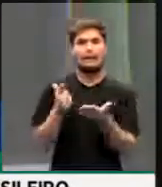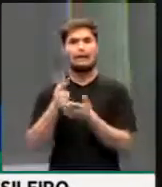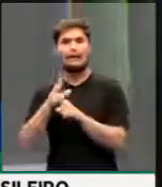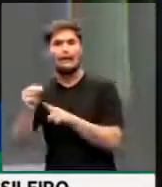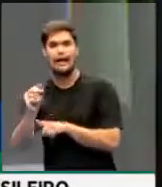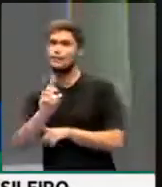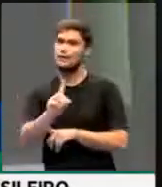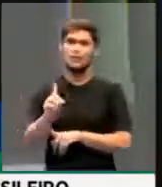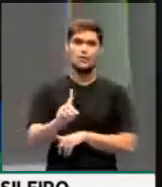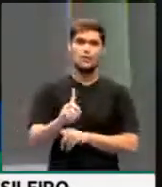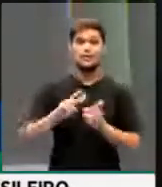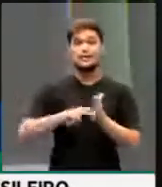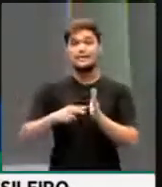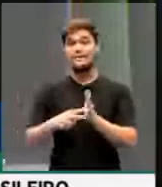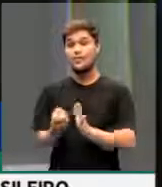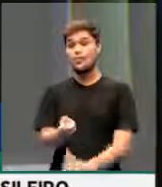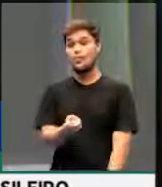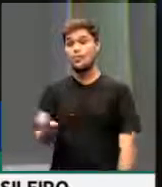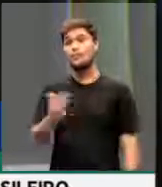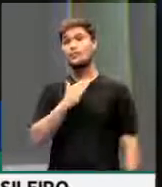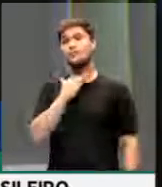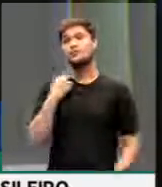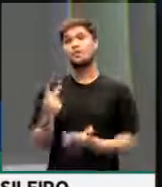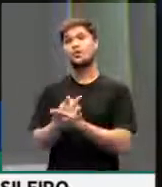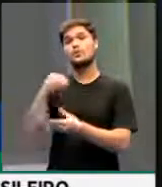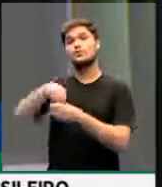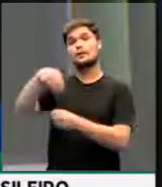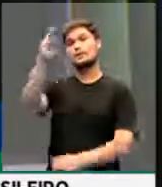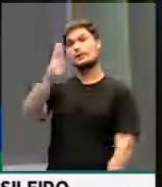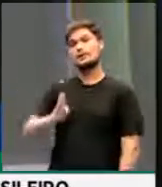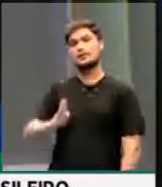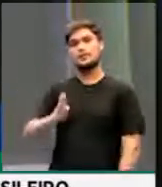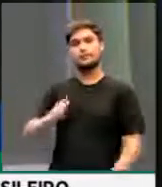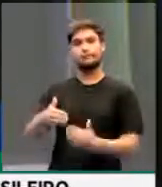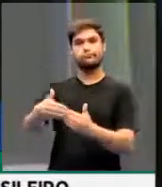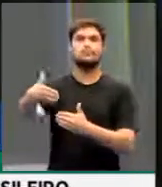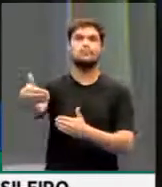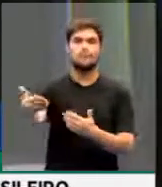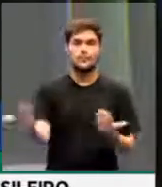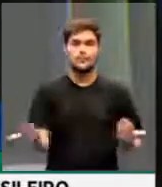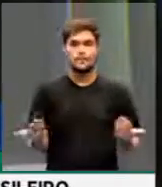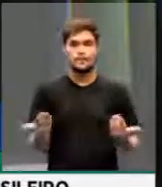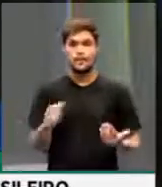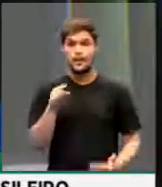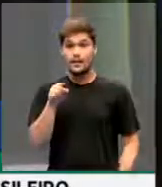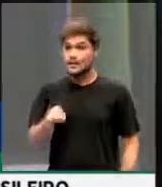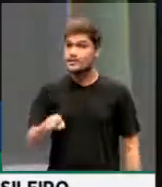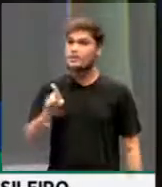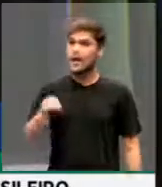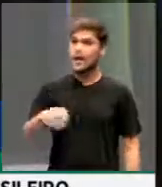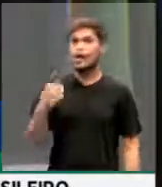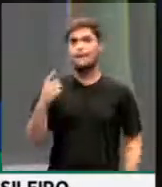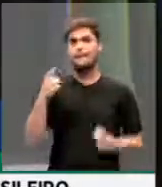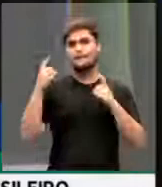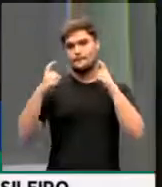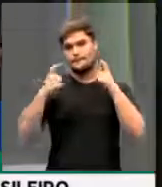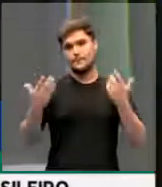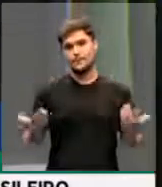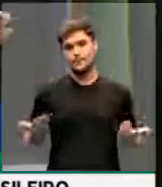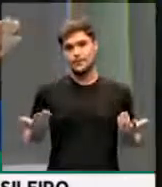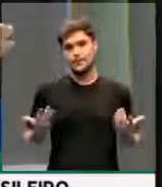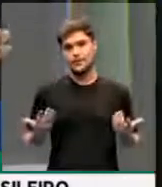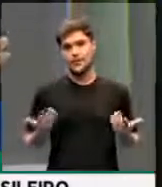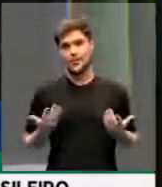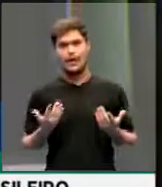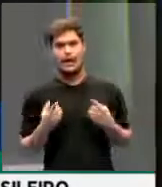Significa quanta gente vai morrer a mais no Brasil, nos próximos anos. Essa é a preocupação da gente. Não é